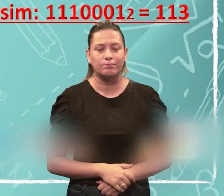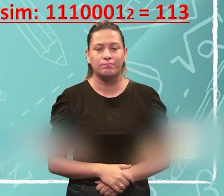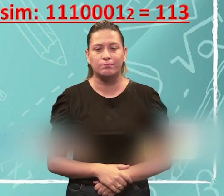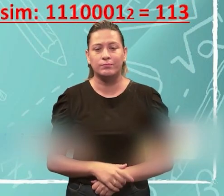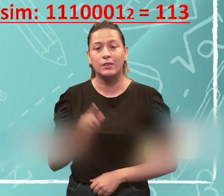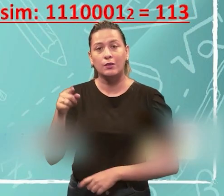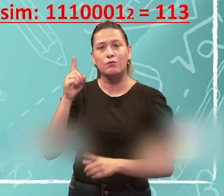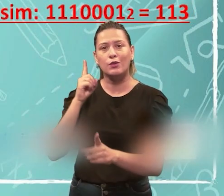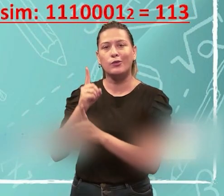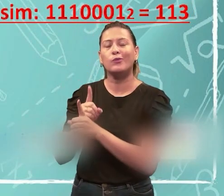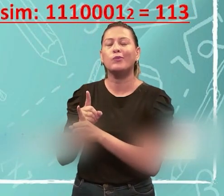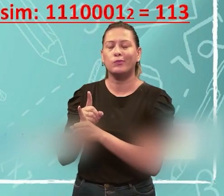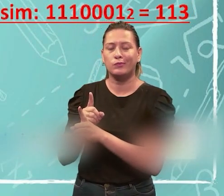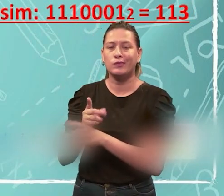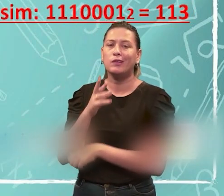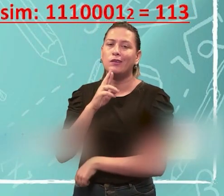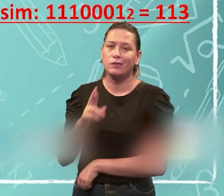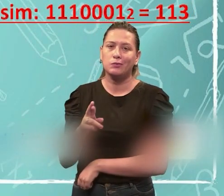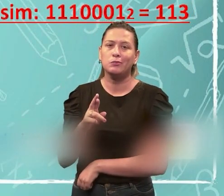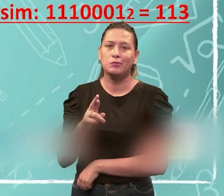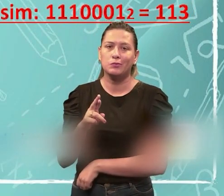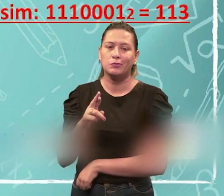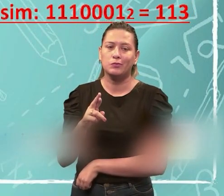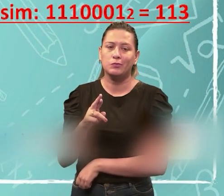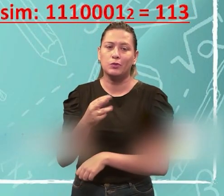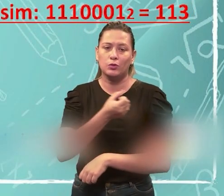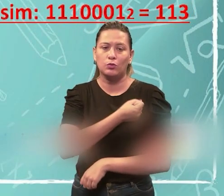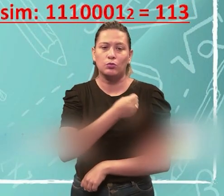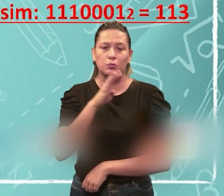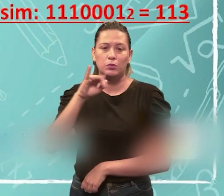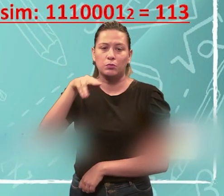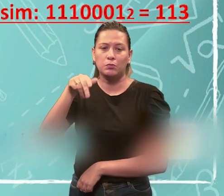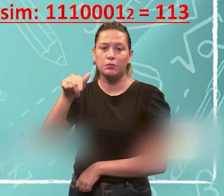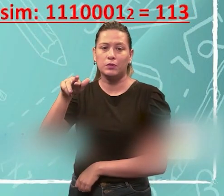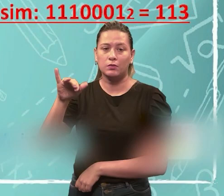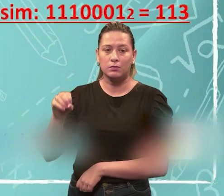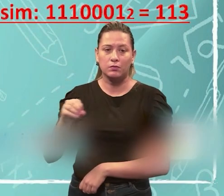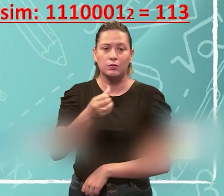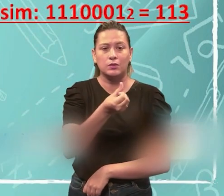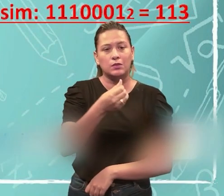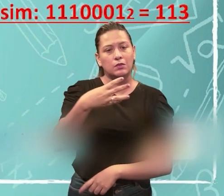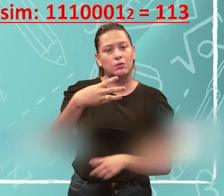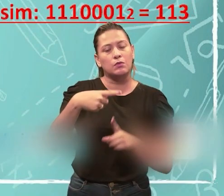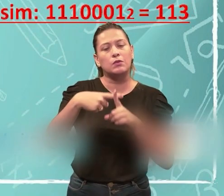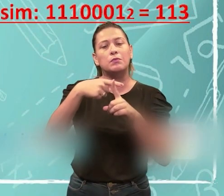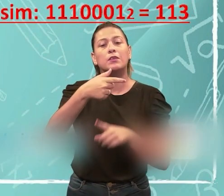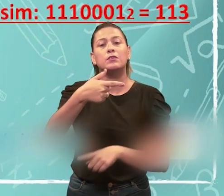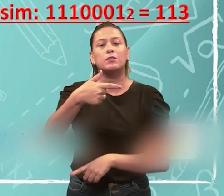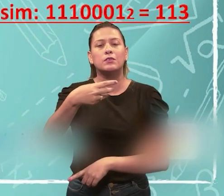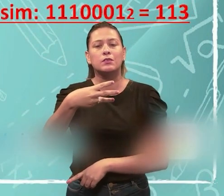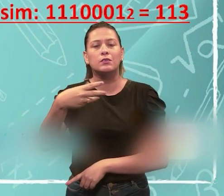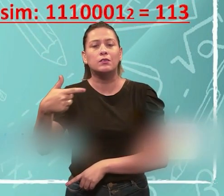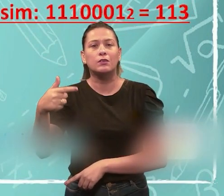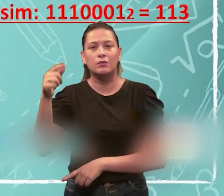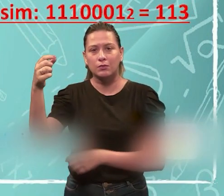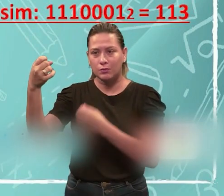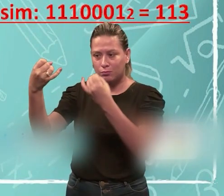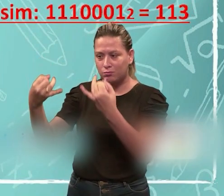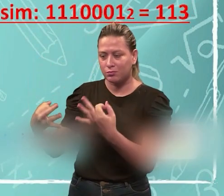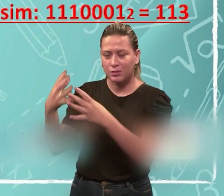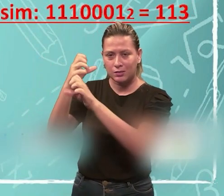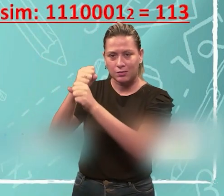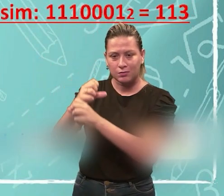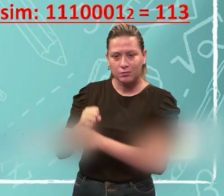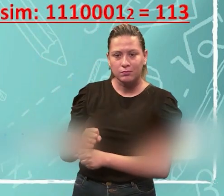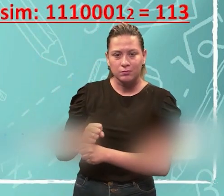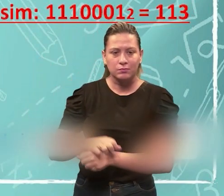quando eu fizer isso, eu vou encontrar o meu número binário. Então, por exemplo, 64 mais 32, dá quanto? Tem as continhas aqui,